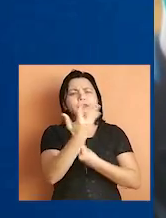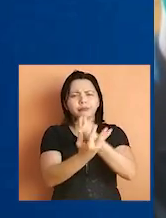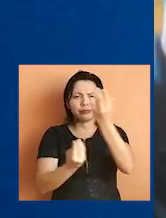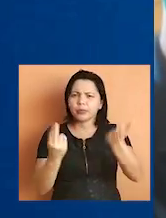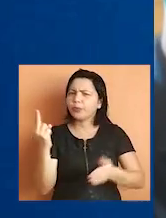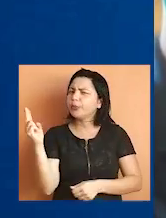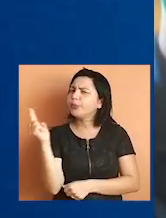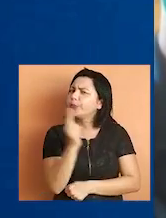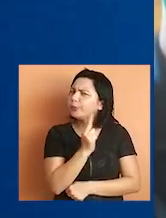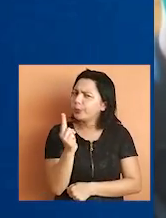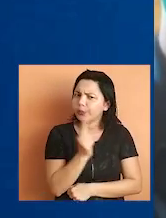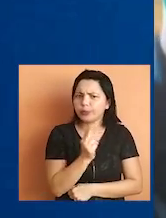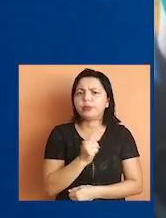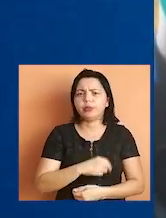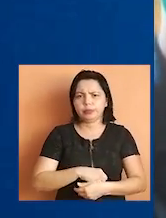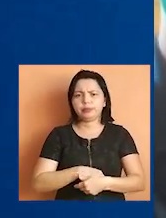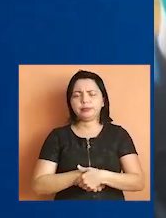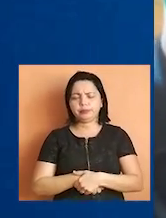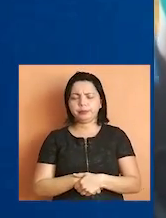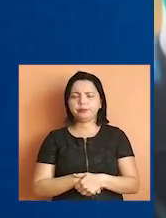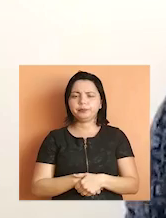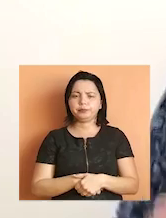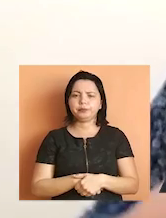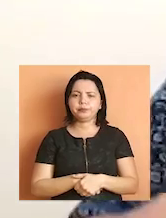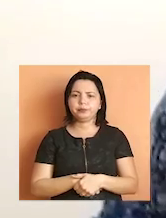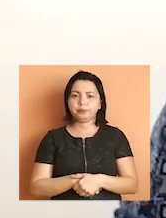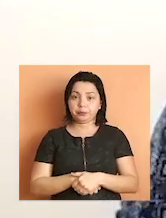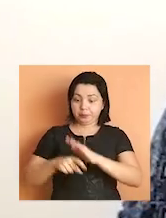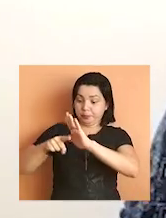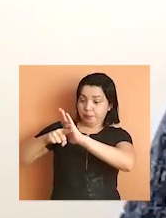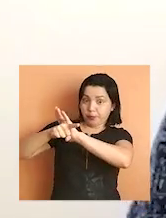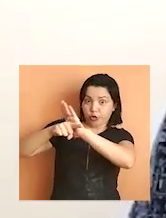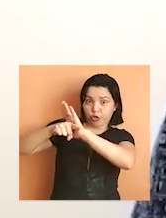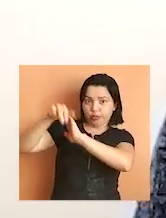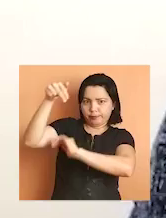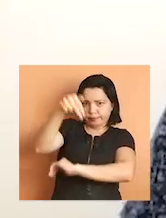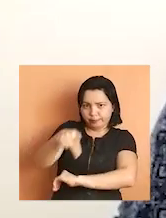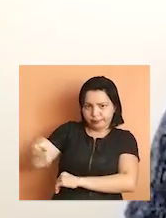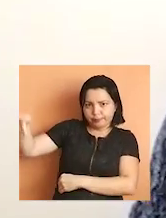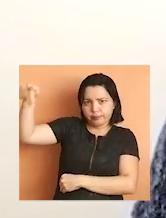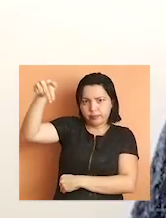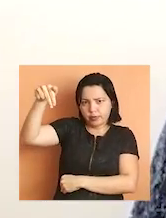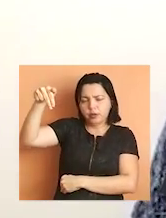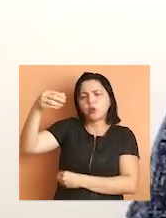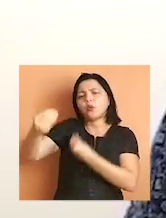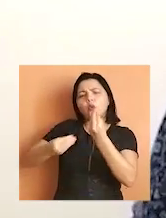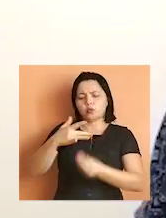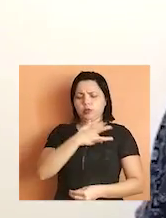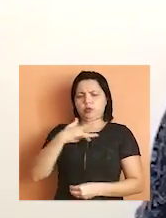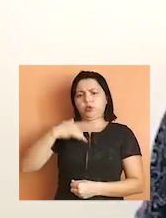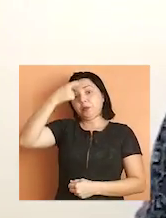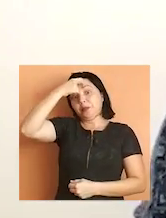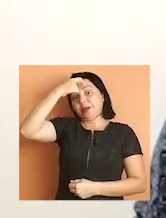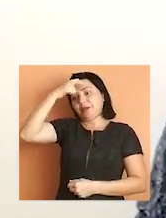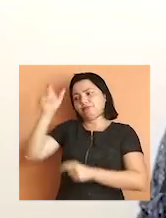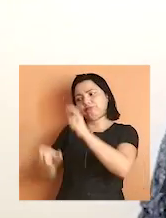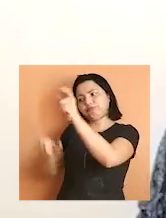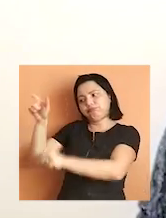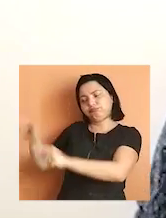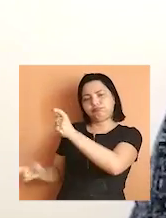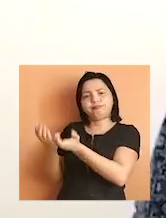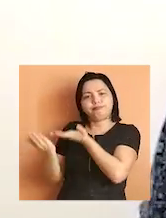para que essas famílias sejam atendidas o mais rápido possível. O Estudo Nacional sobre a Saúde Mental de Profissionais de